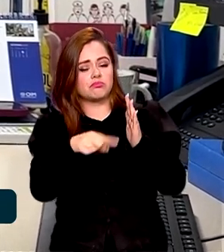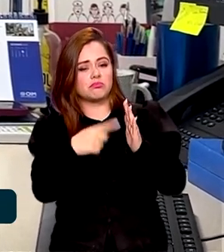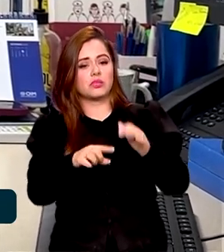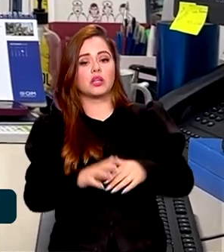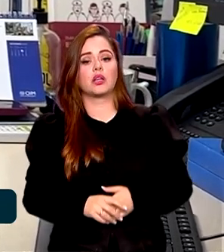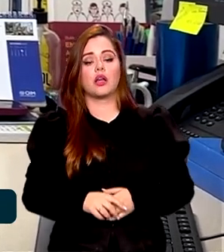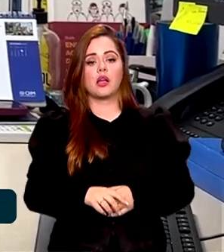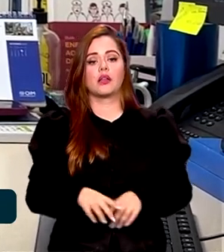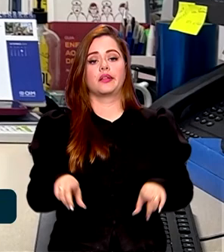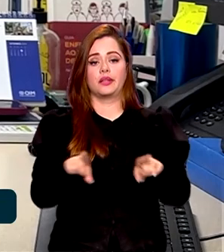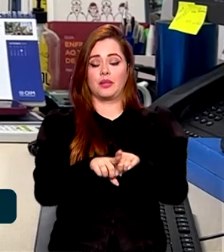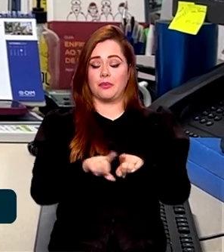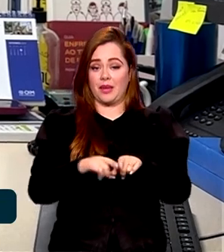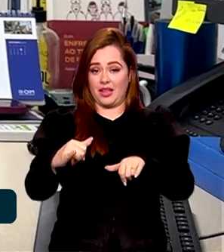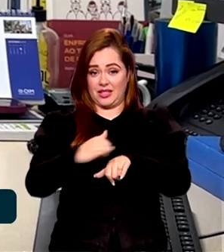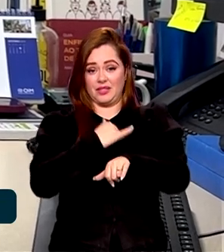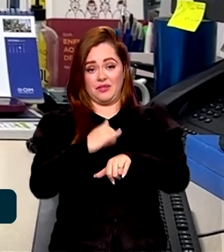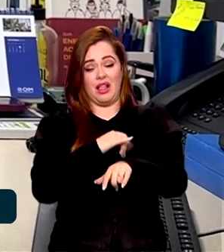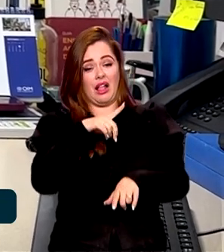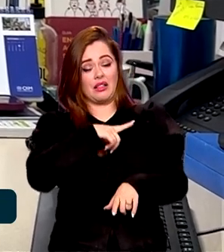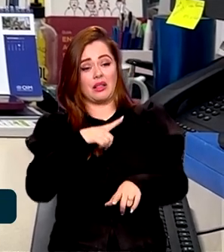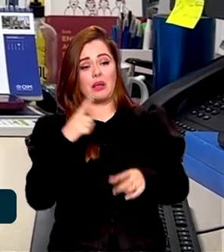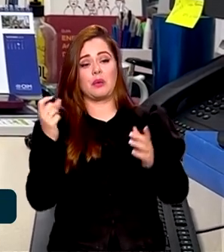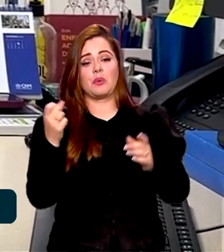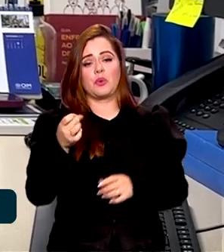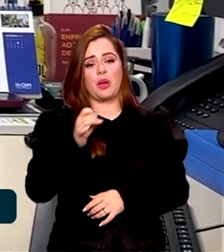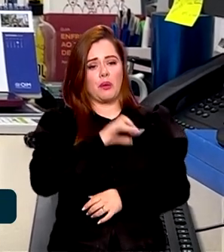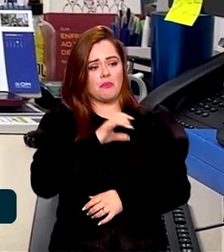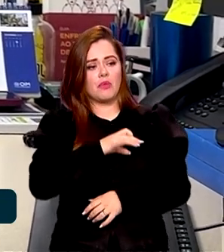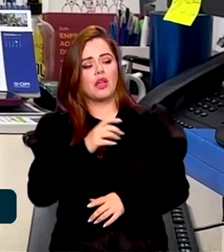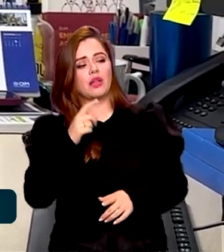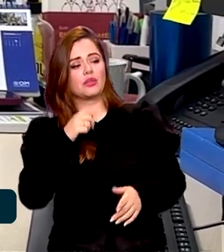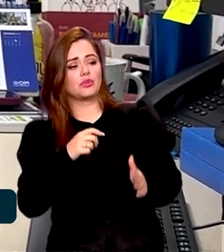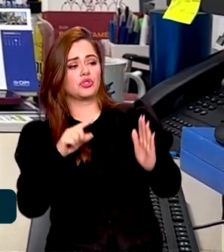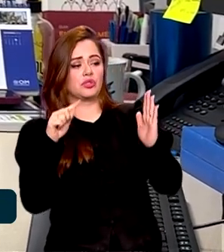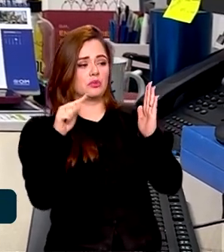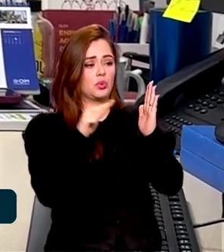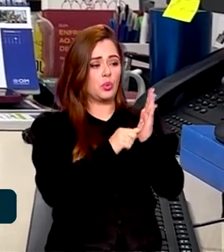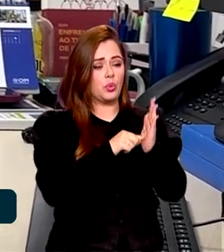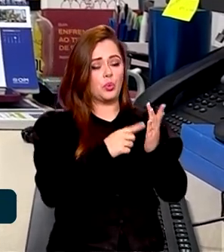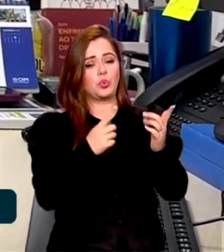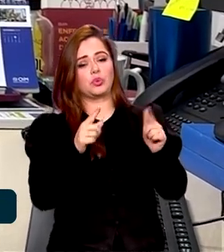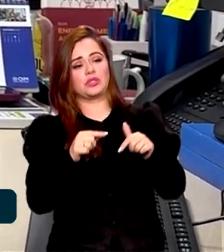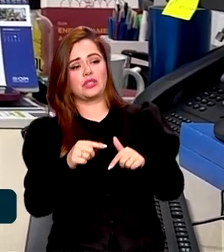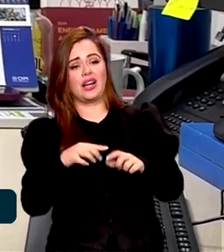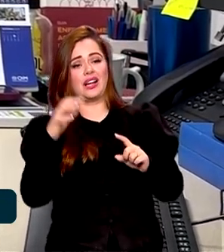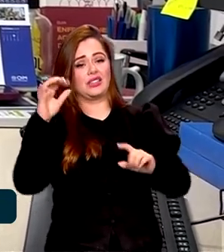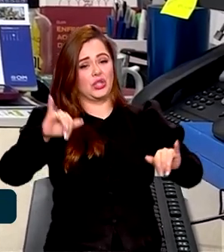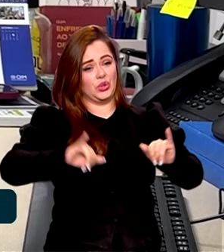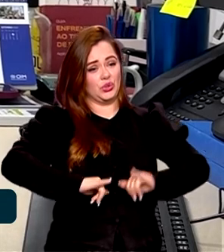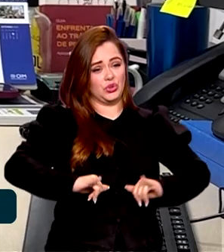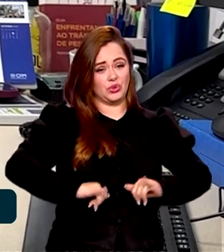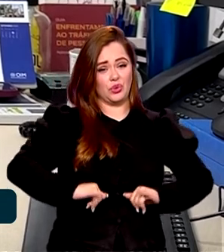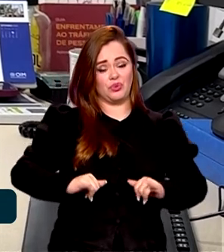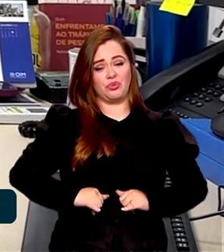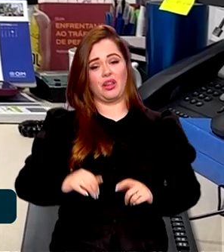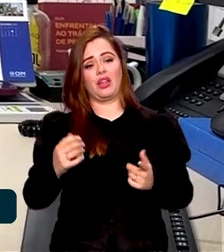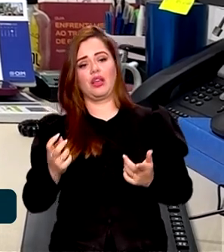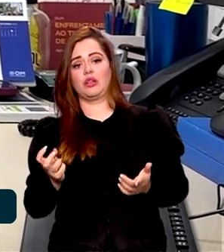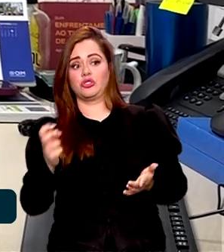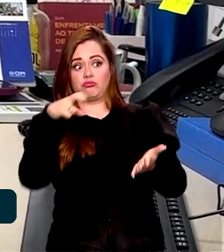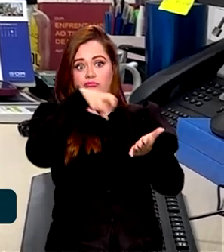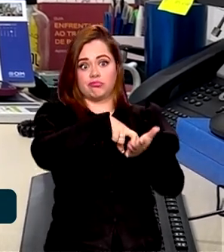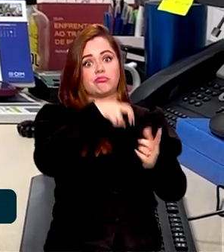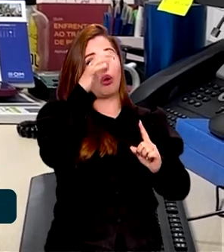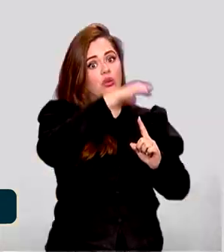As vítimas têm medo de buscarem as autoridades, de sofrerem represálias, de serem incriminadas, inclusive